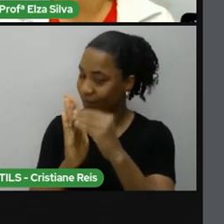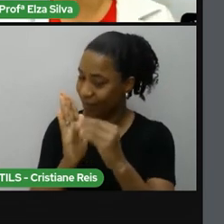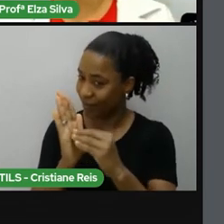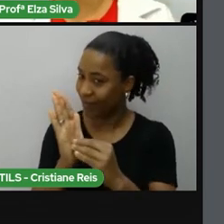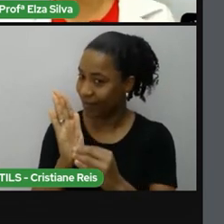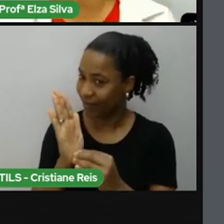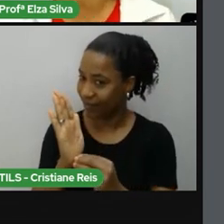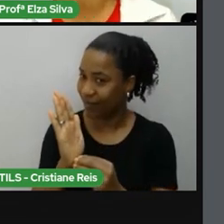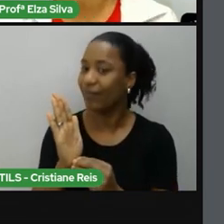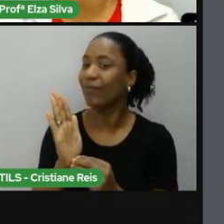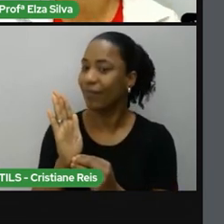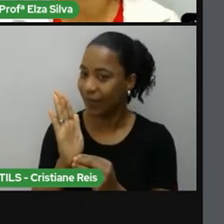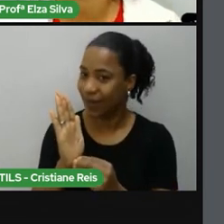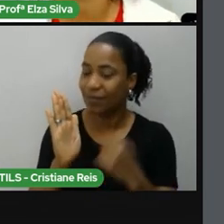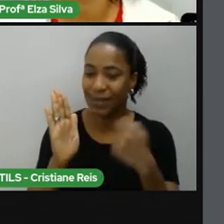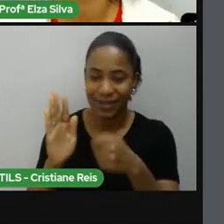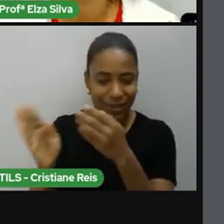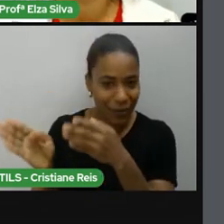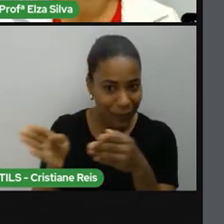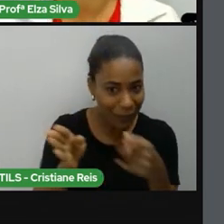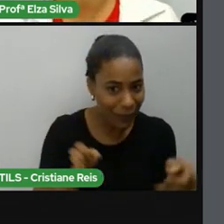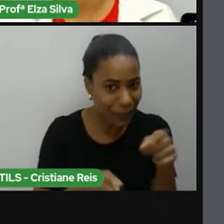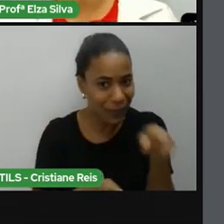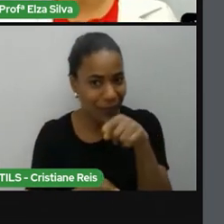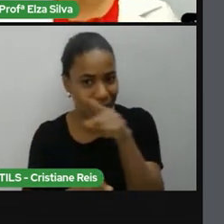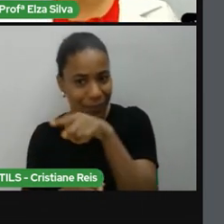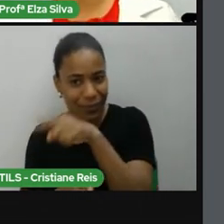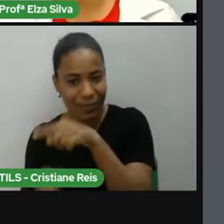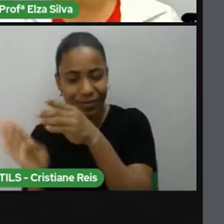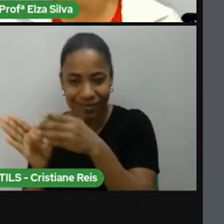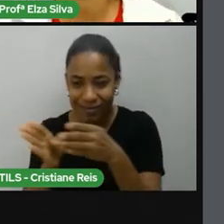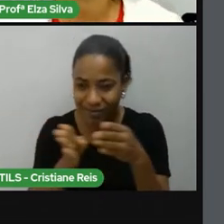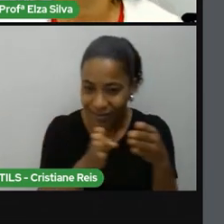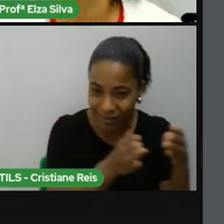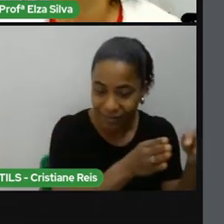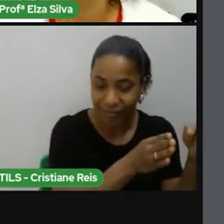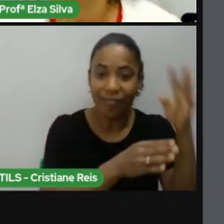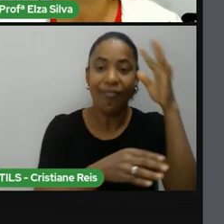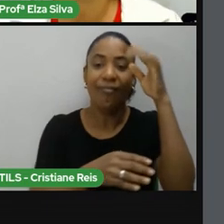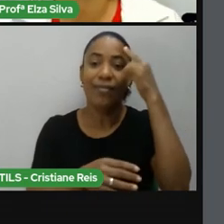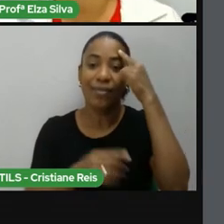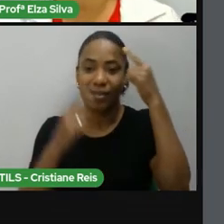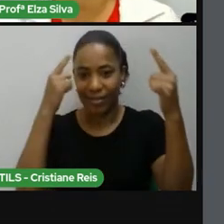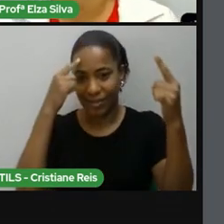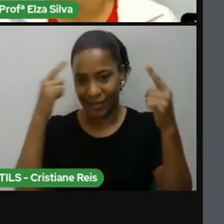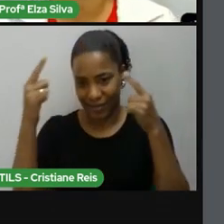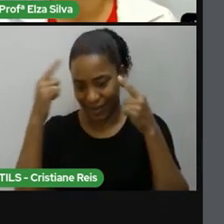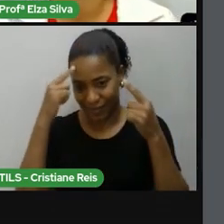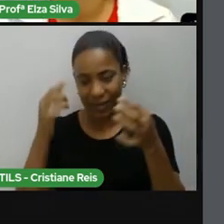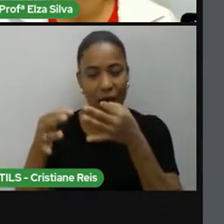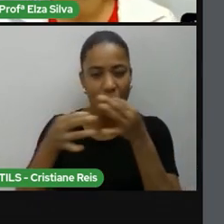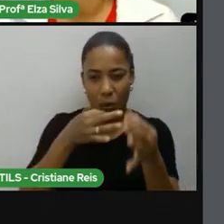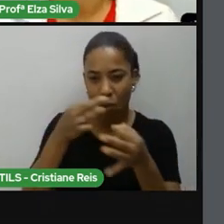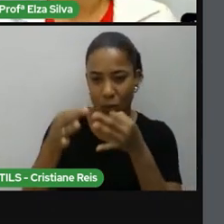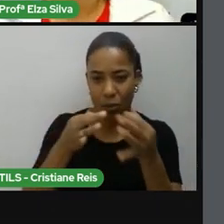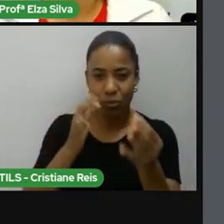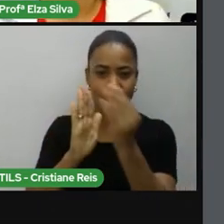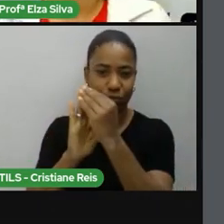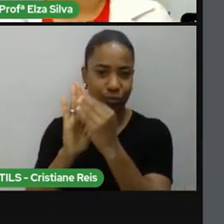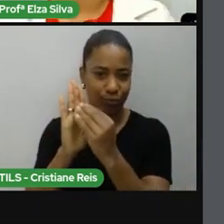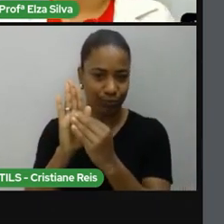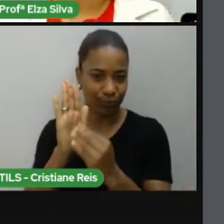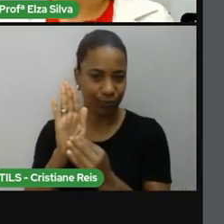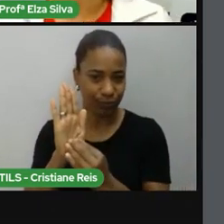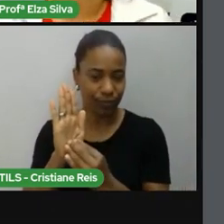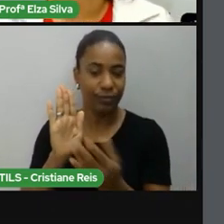importante rever a aula de hoje para que você possa enriquecer os seus comentários. E na